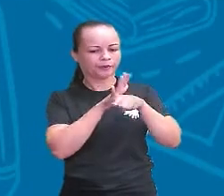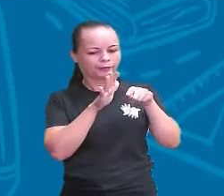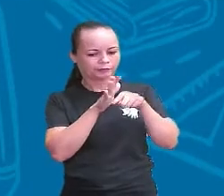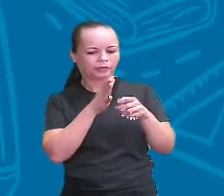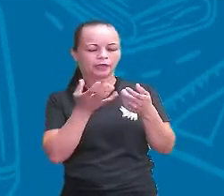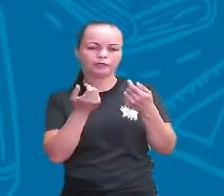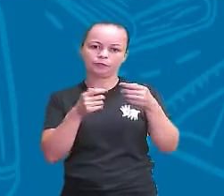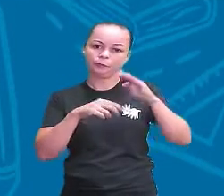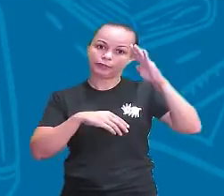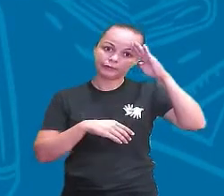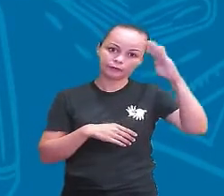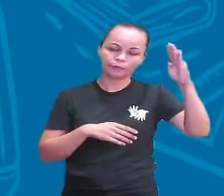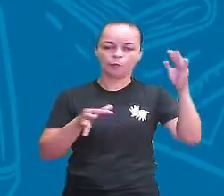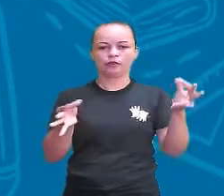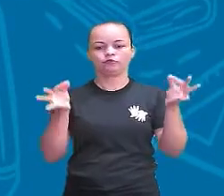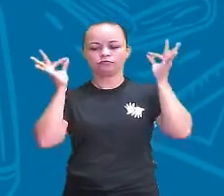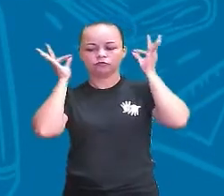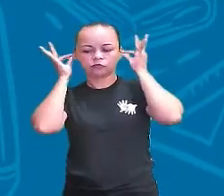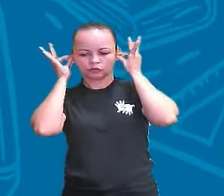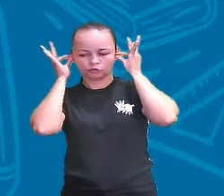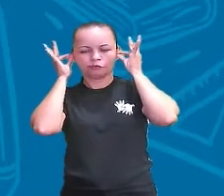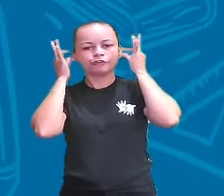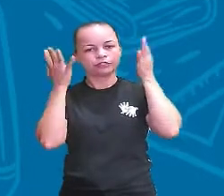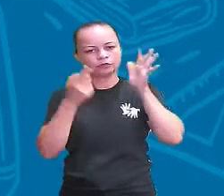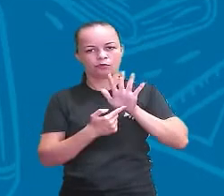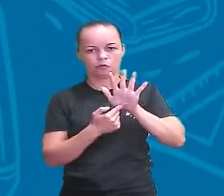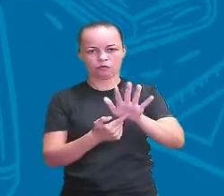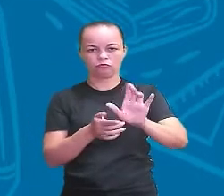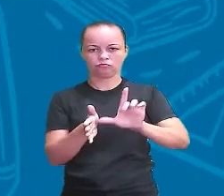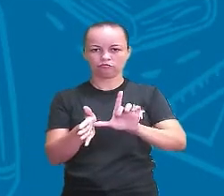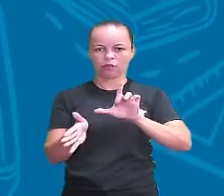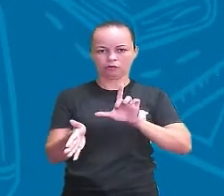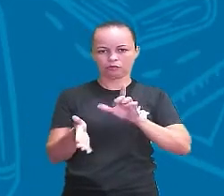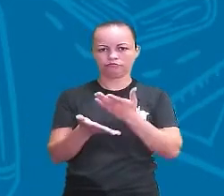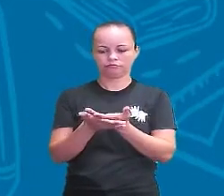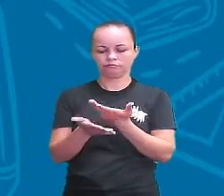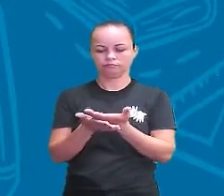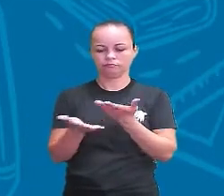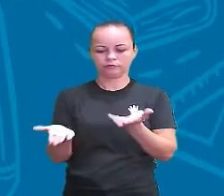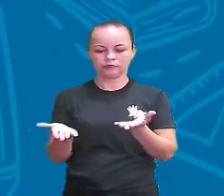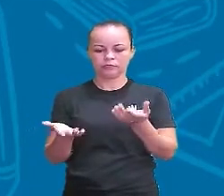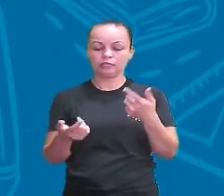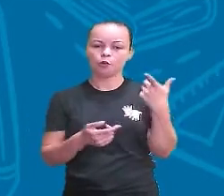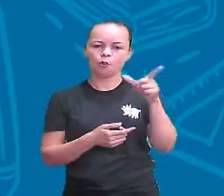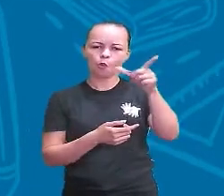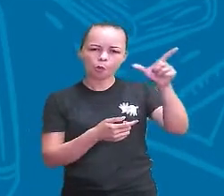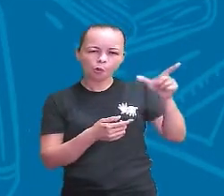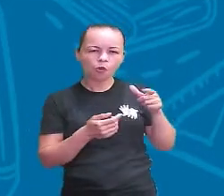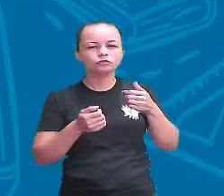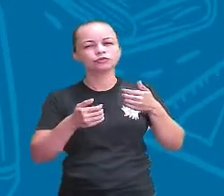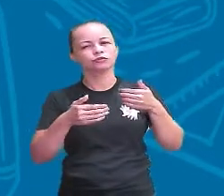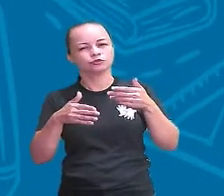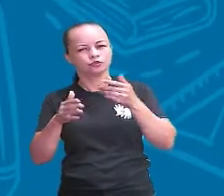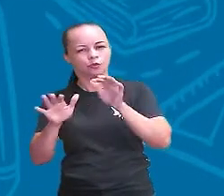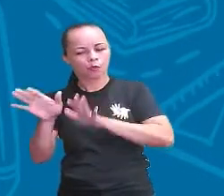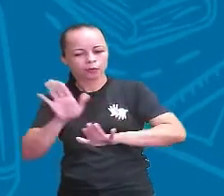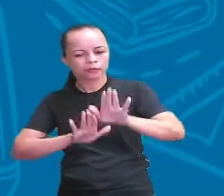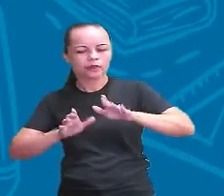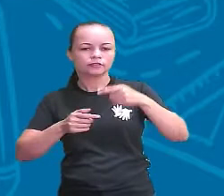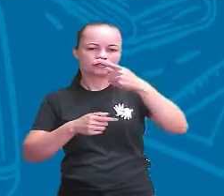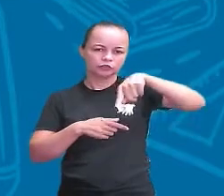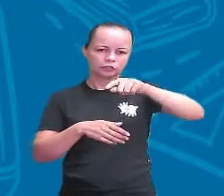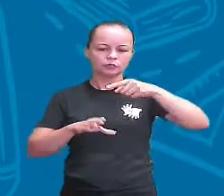o fone de ouvido, que foi o que eu mostrei aqui no início. Tá bom? E existem outros cuidados também que vocês podem se aprofundar neles depois.